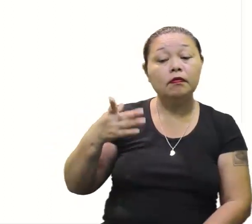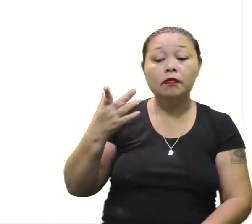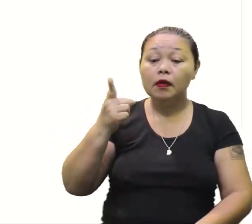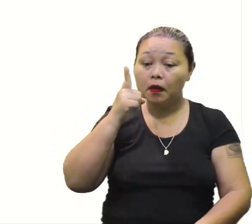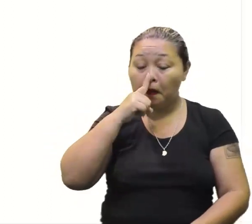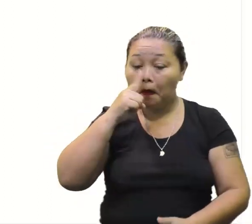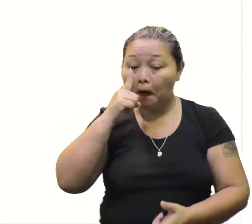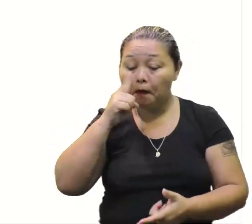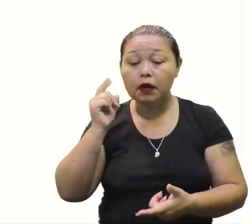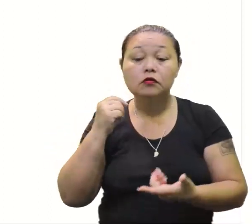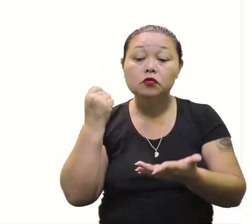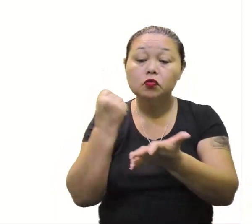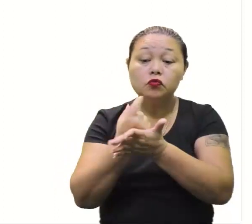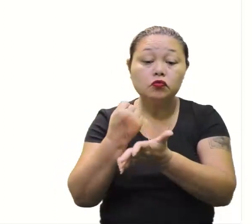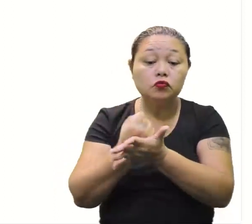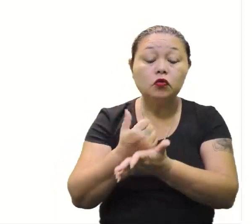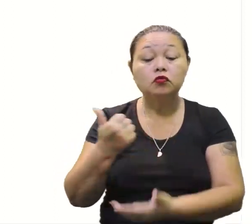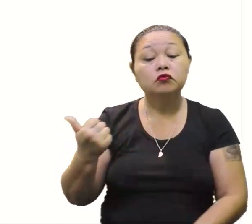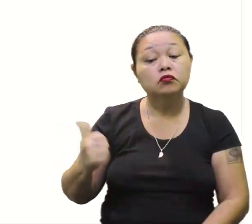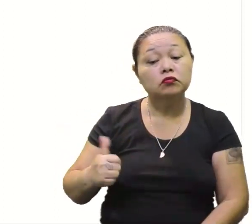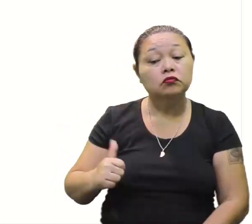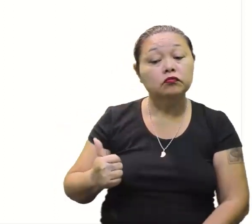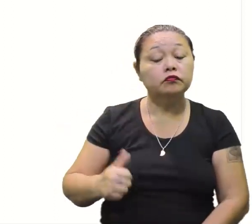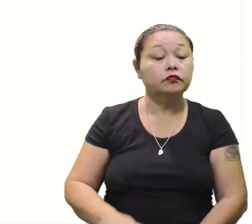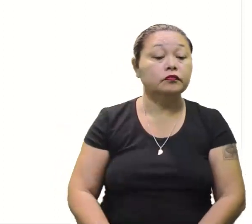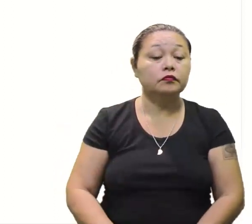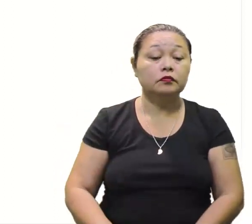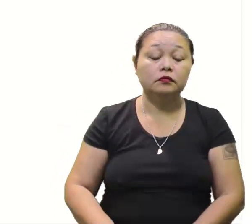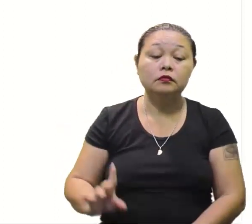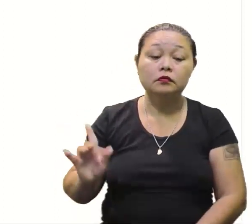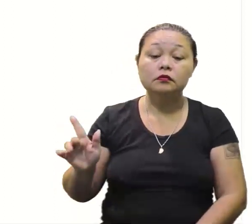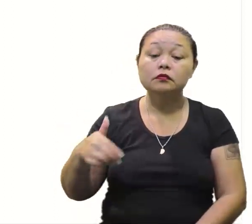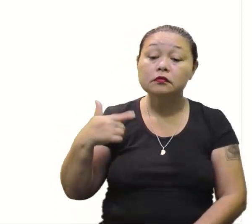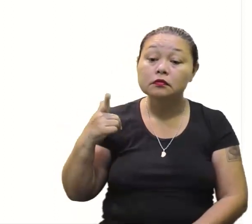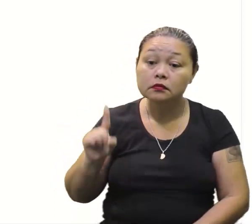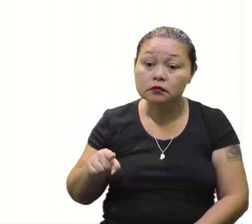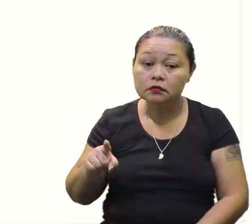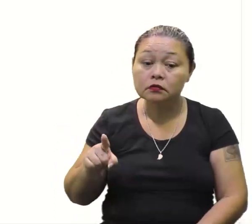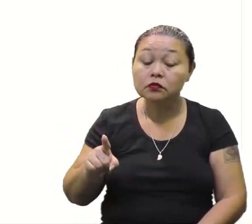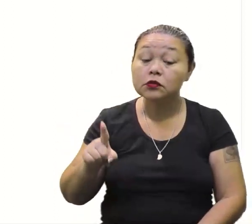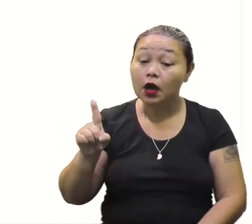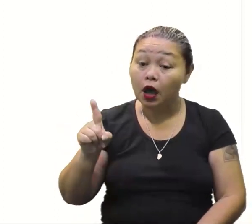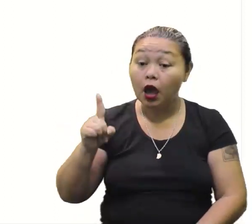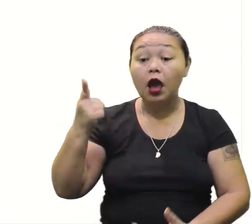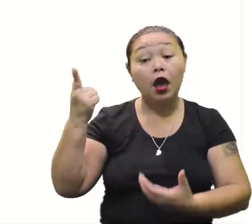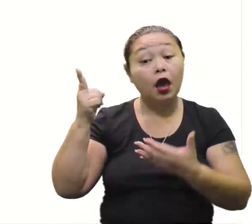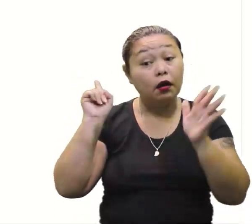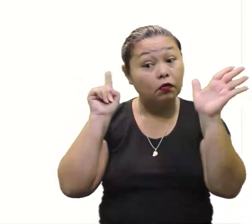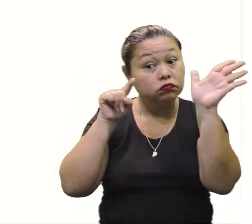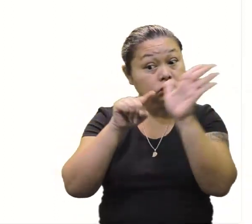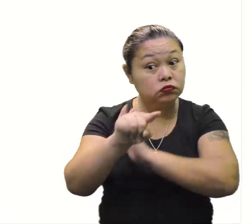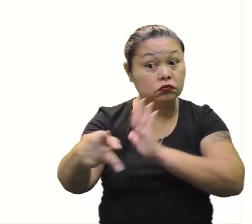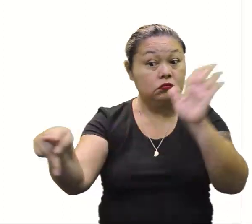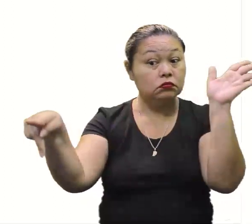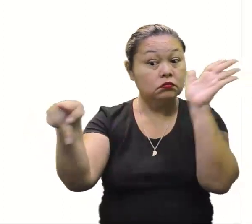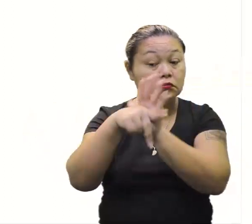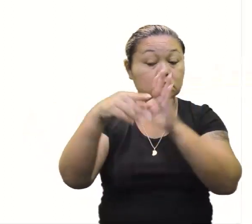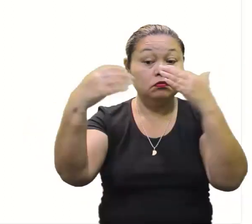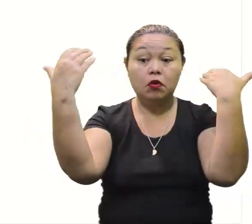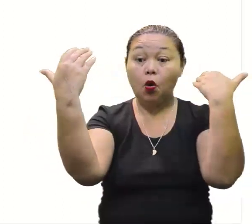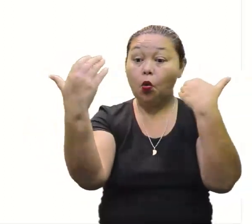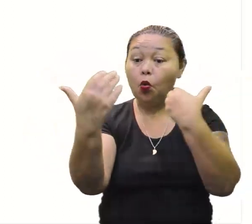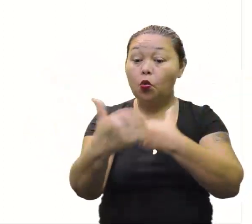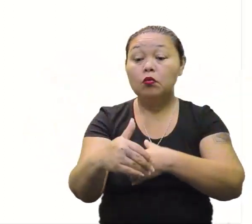João comprou é 11, letra A. E olha só, é uma questão de concurso, tá? Uma questão de concurso bem